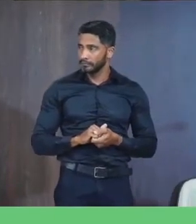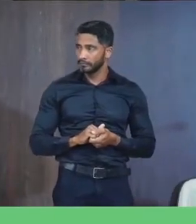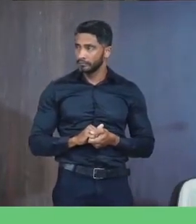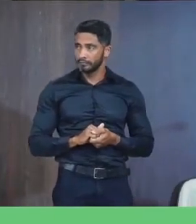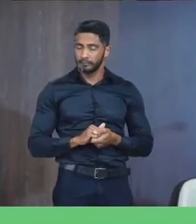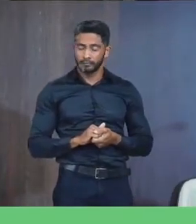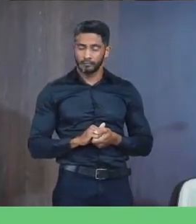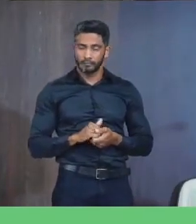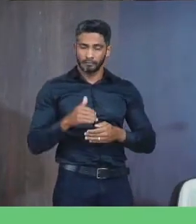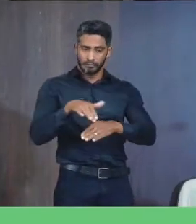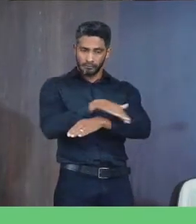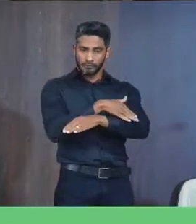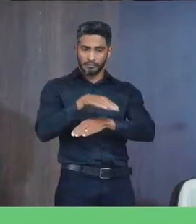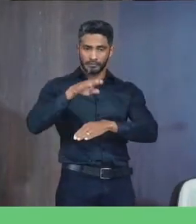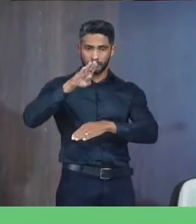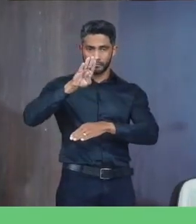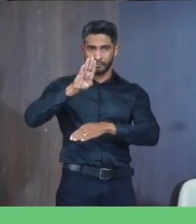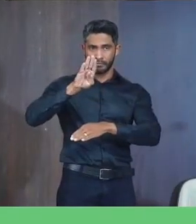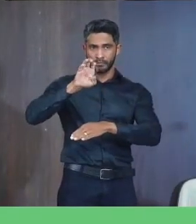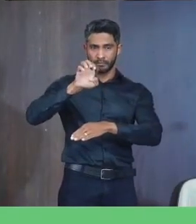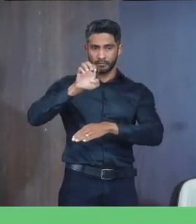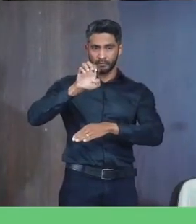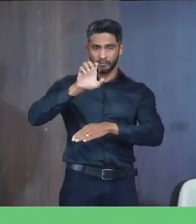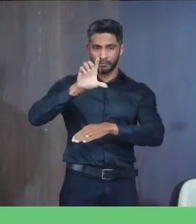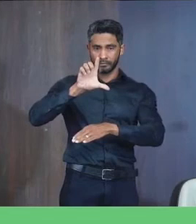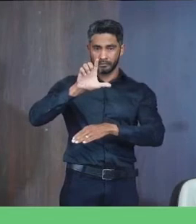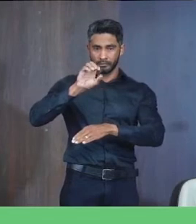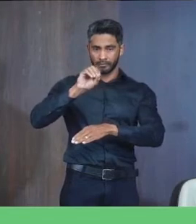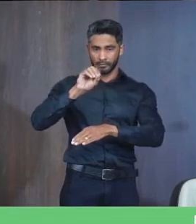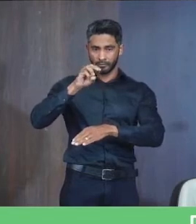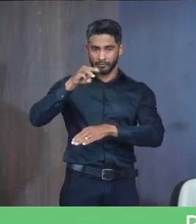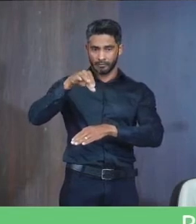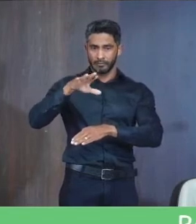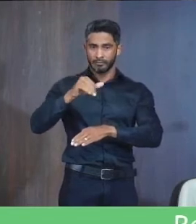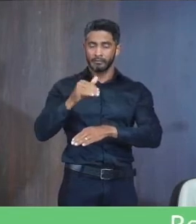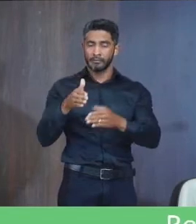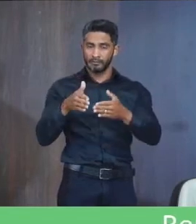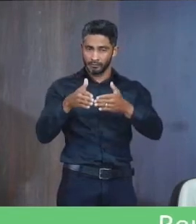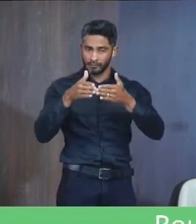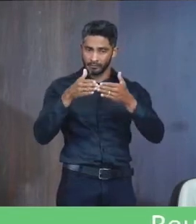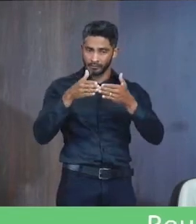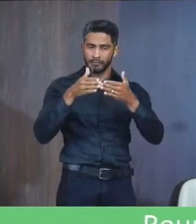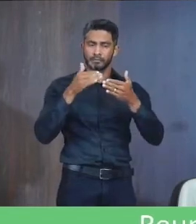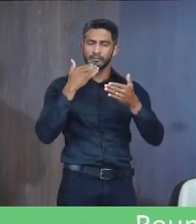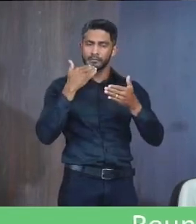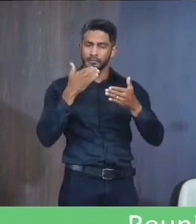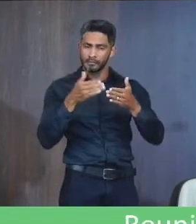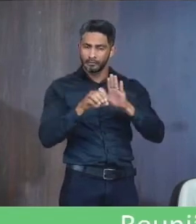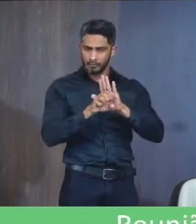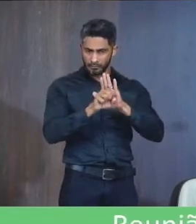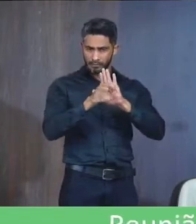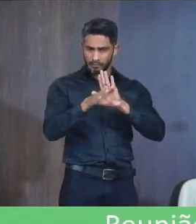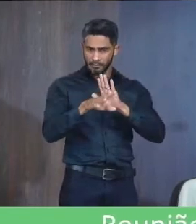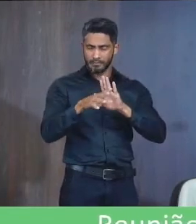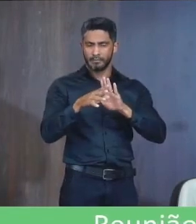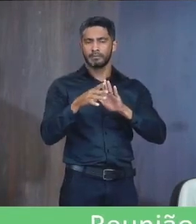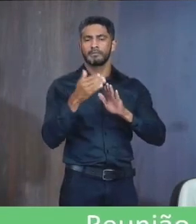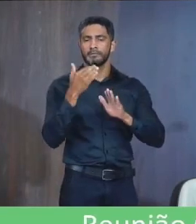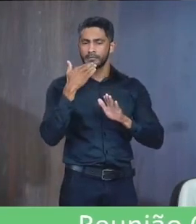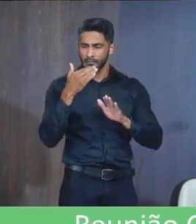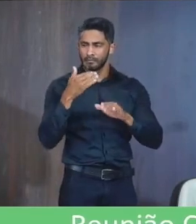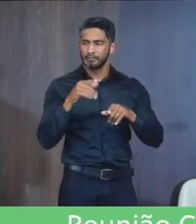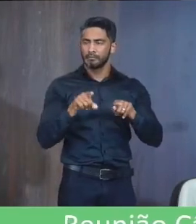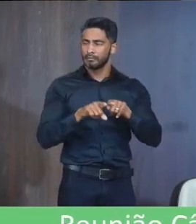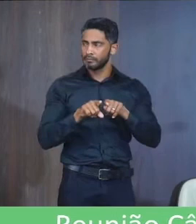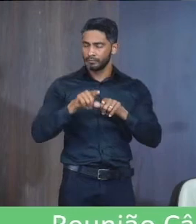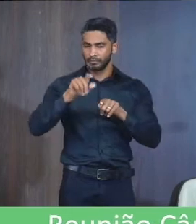Essa rua Belga Mineira Também eu fiz Um requerimento A indicação Há uns tempos atrás A excelência Também fez